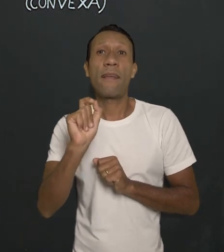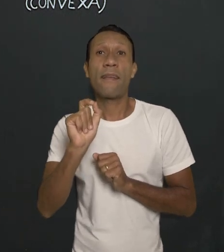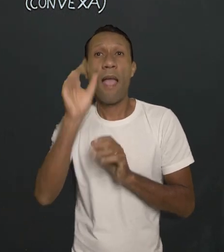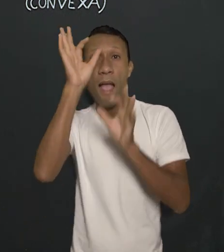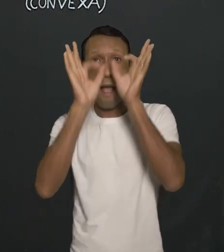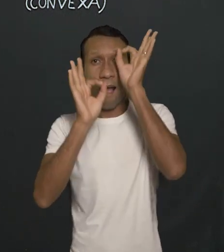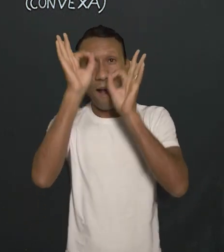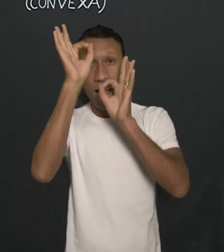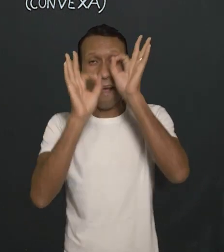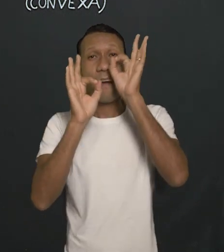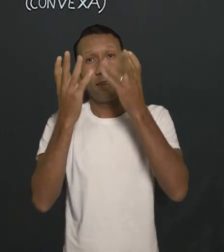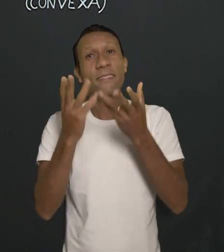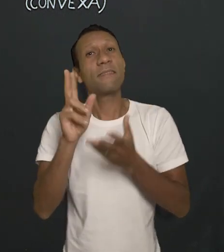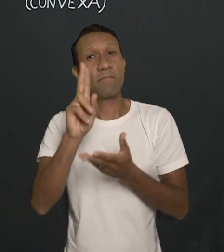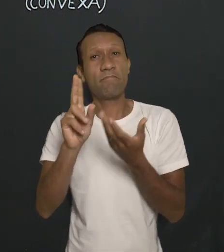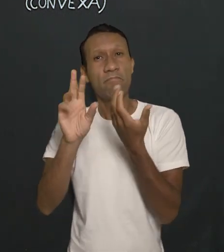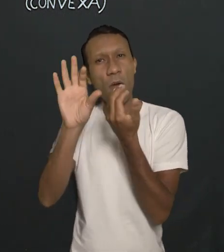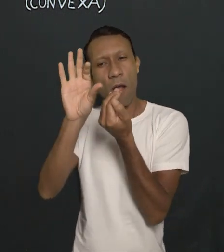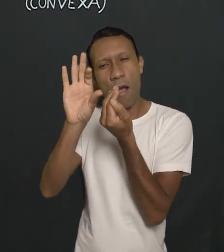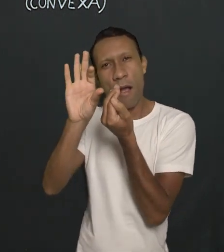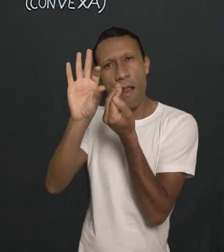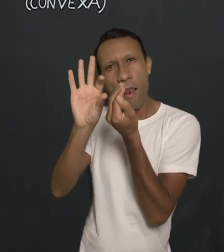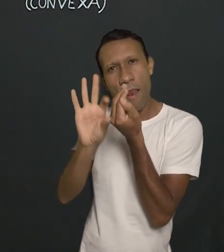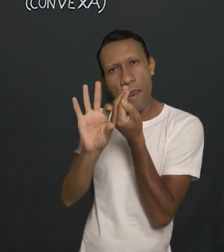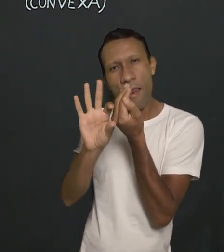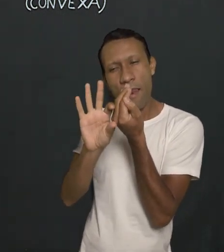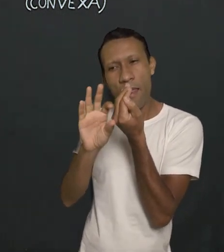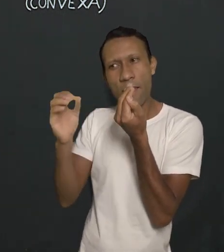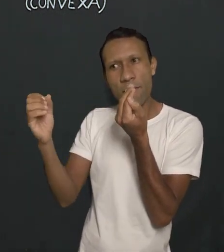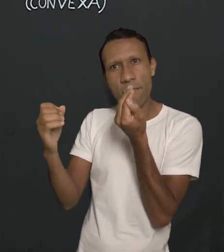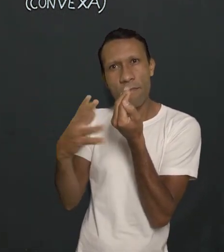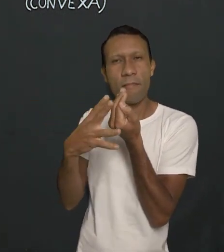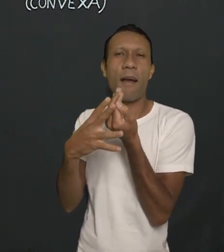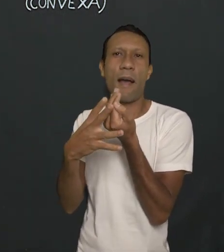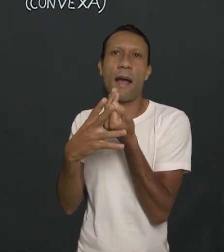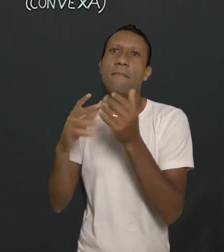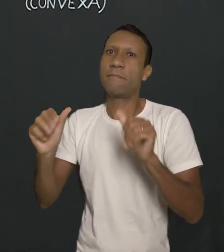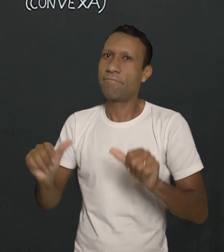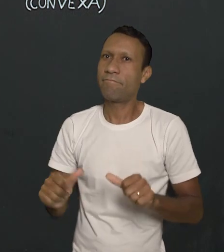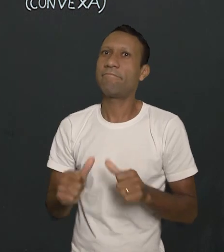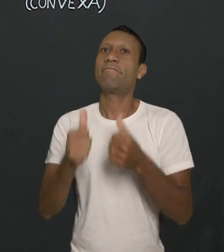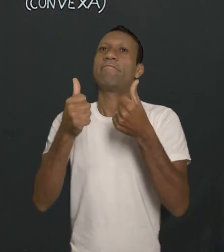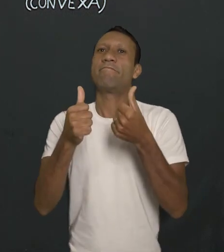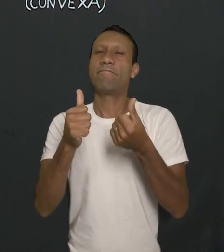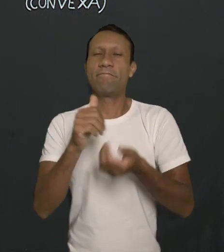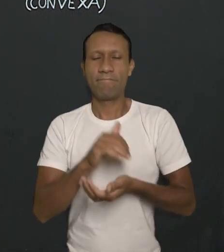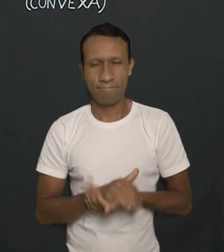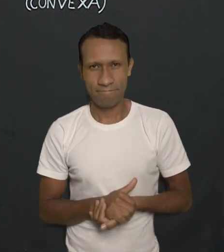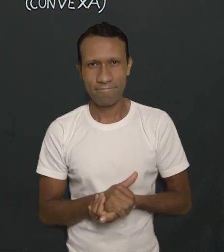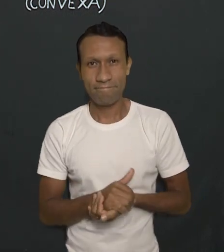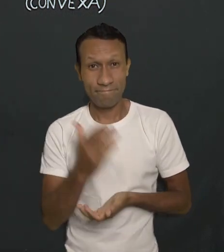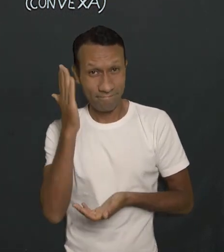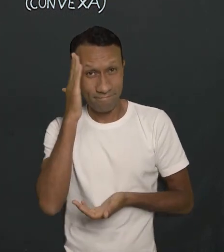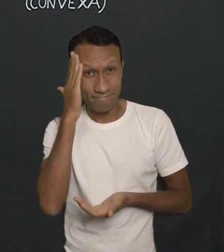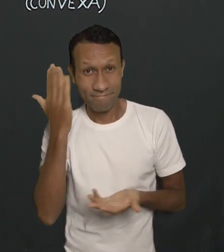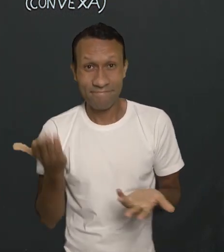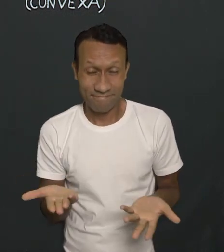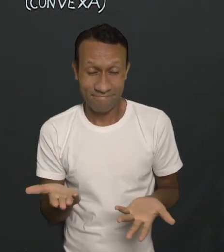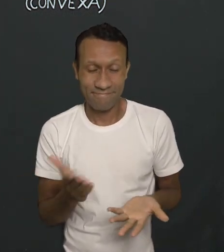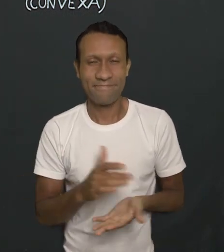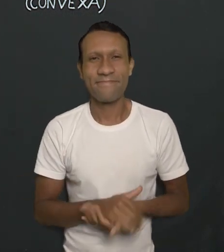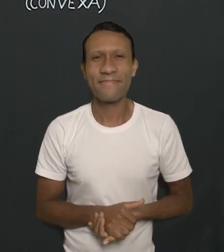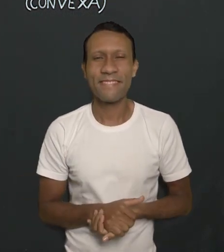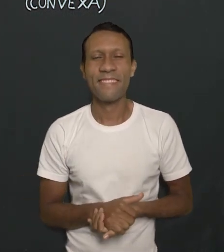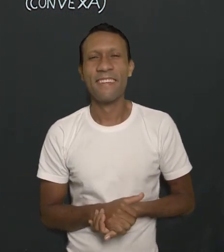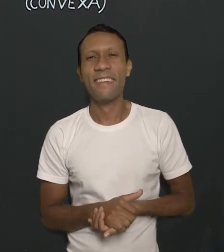Justamente pelo alongamento desse globo ocular, melhora bastante aí, no caso da hipermetropia. Aí, nem